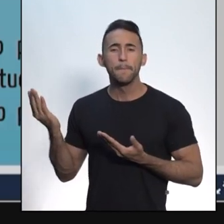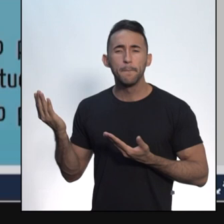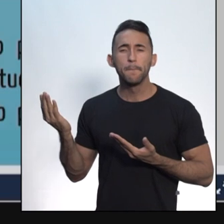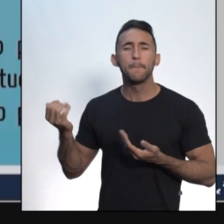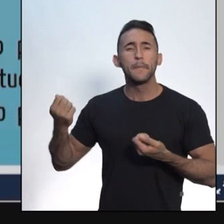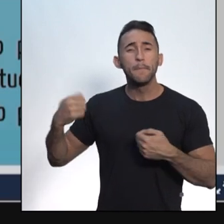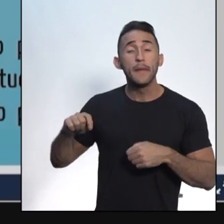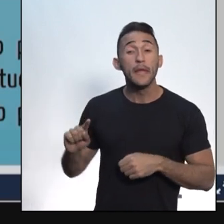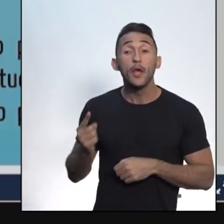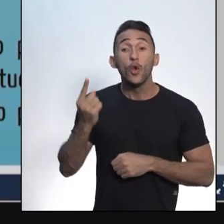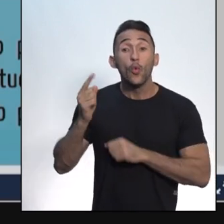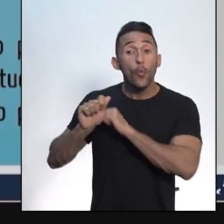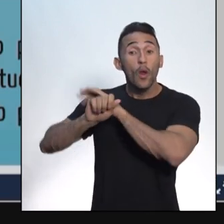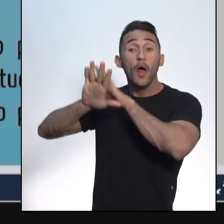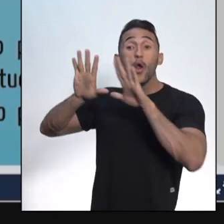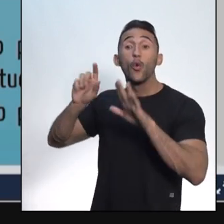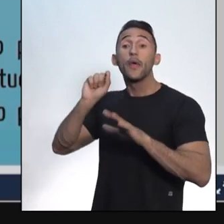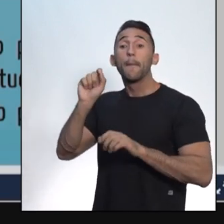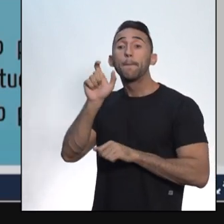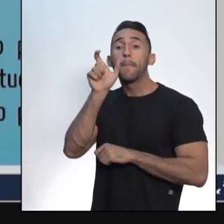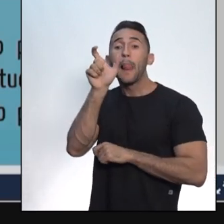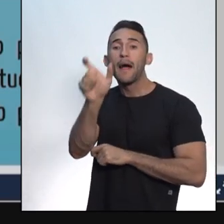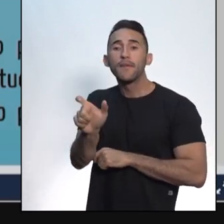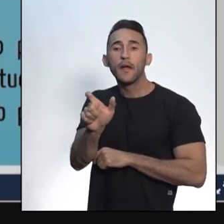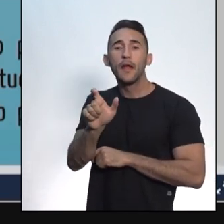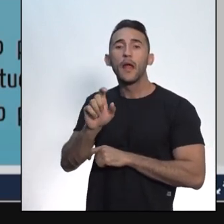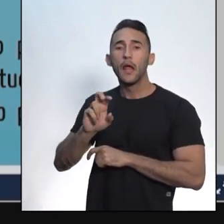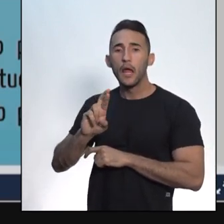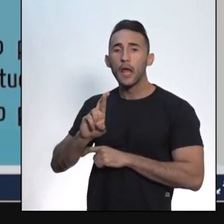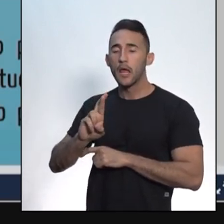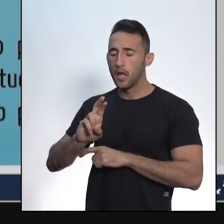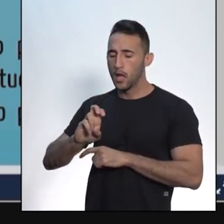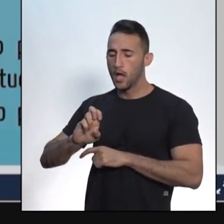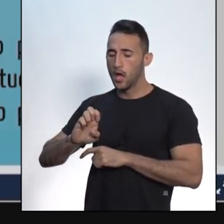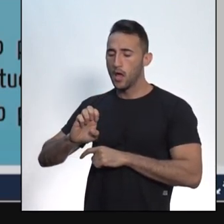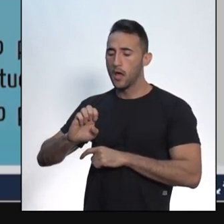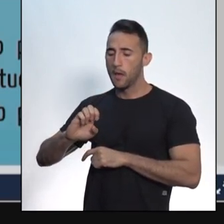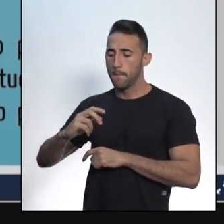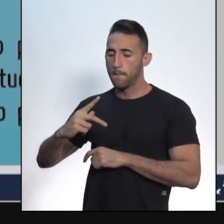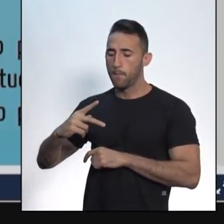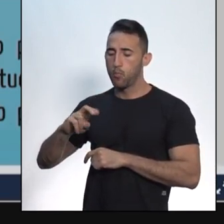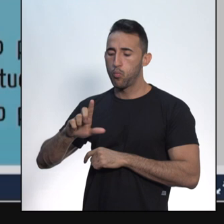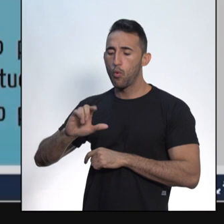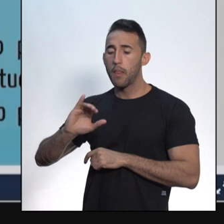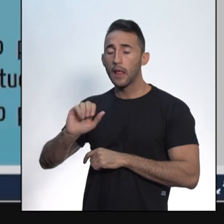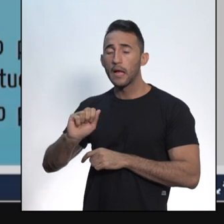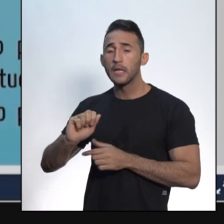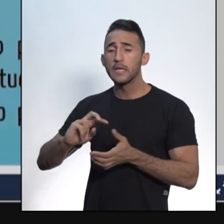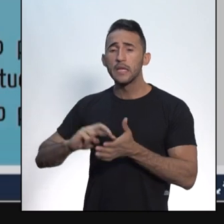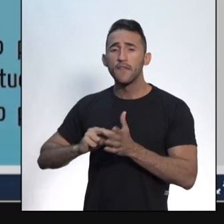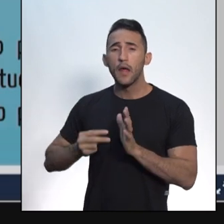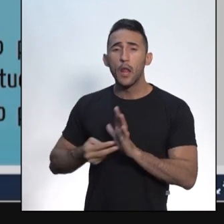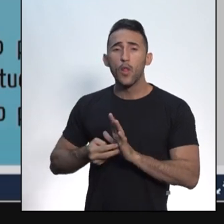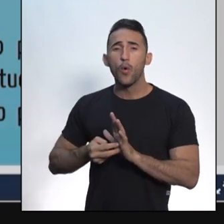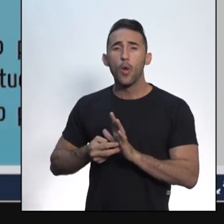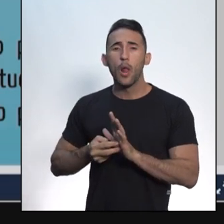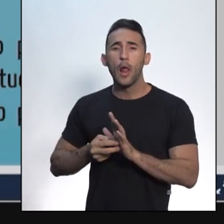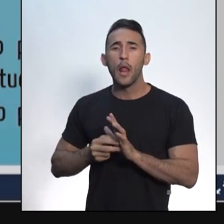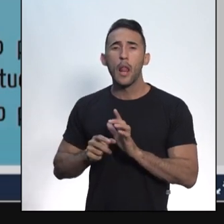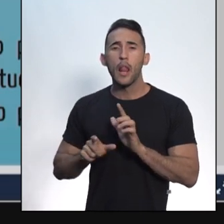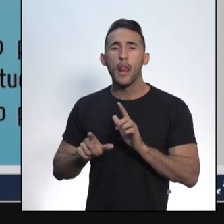que nós devemos fazer. A palavra república deriva do latim, res pública.